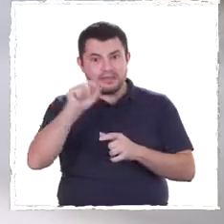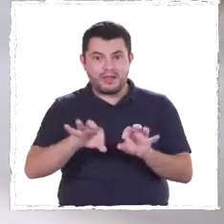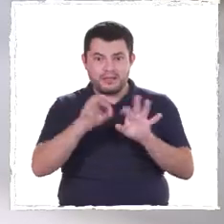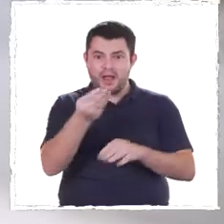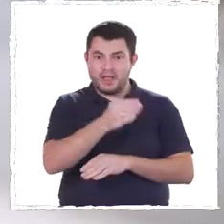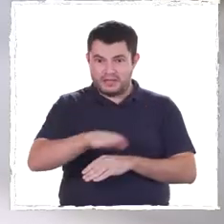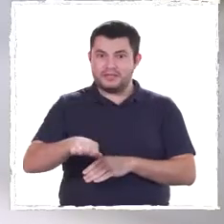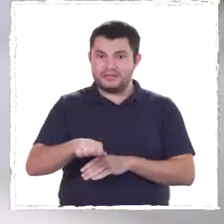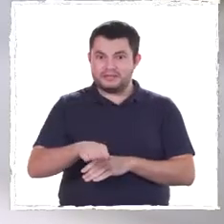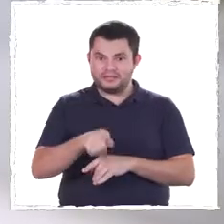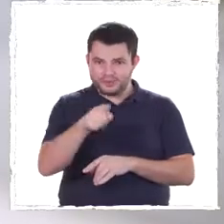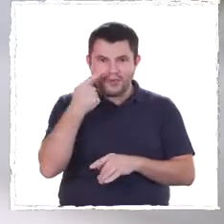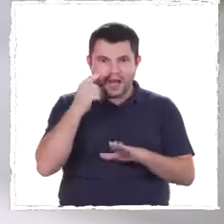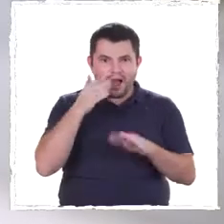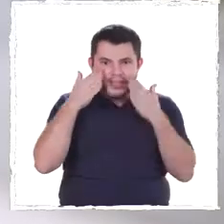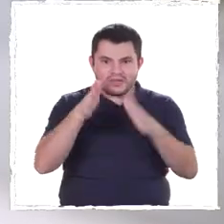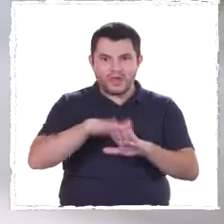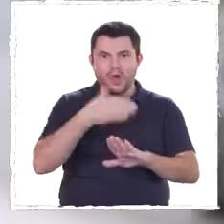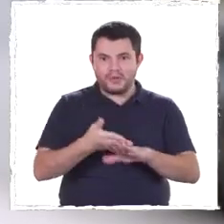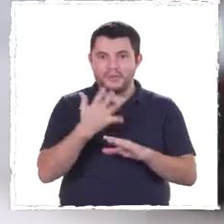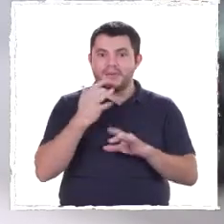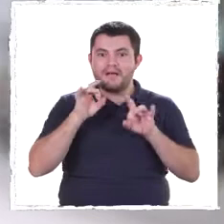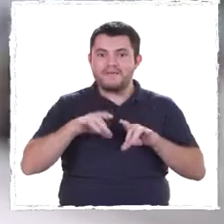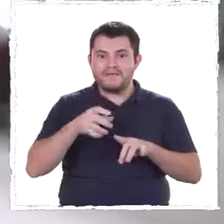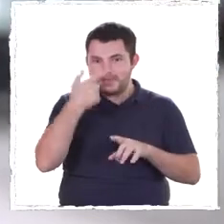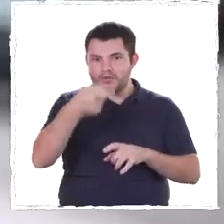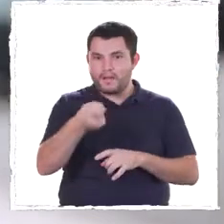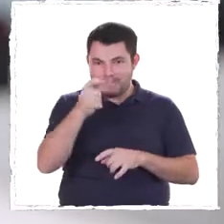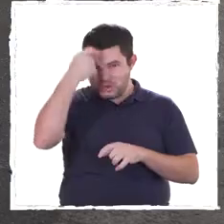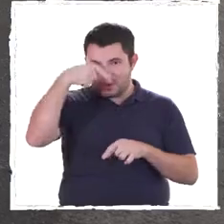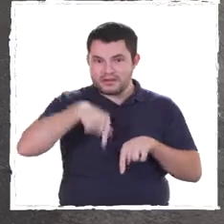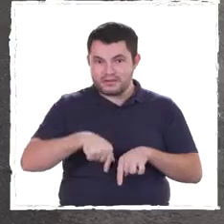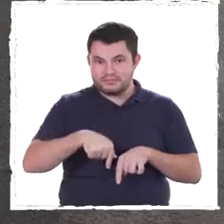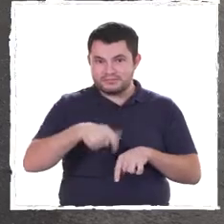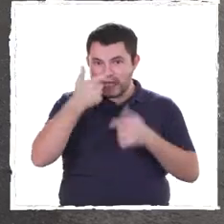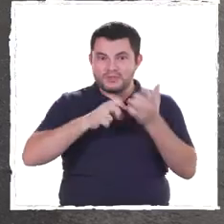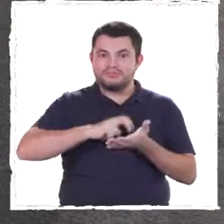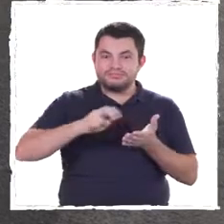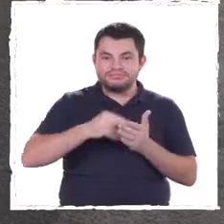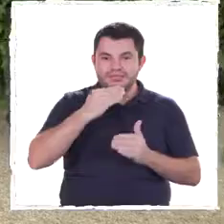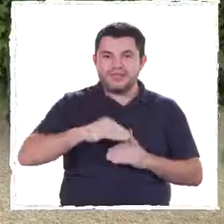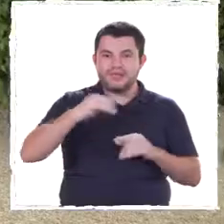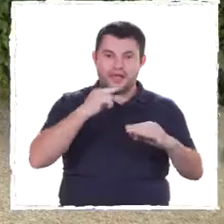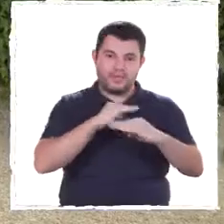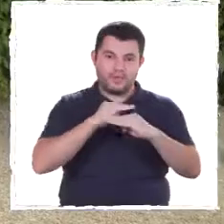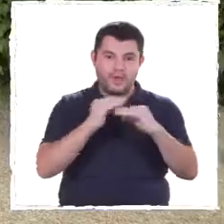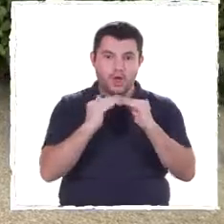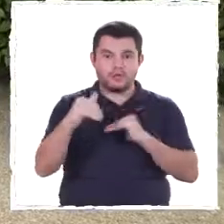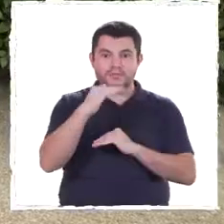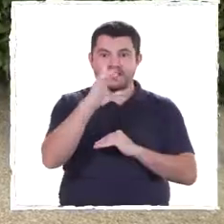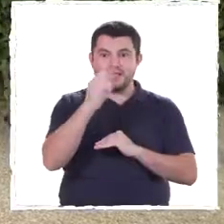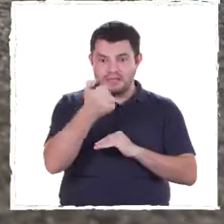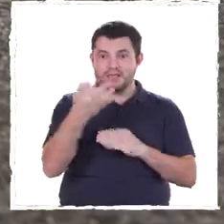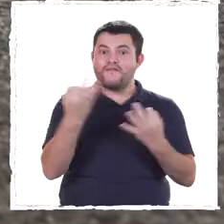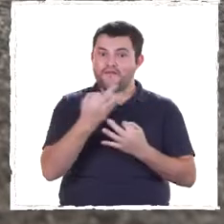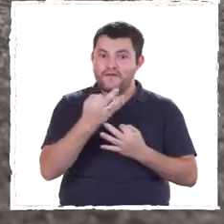velhos e as crianças. Esteja atento. Evite ser o vilão desta história. Os peões, com idade igual ou superior a